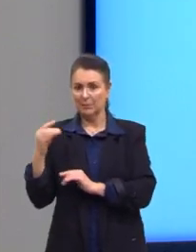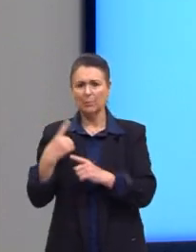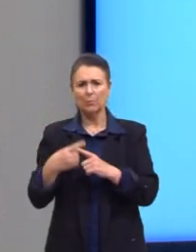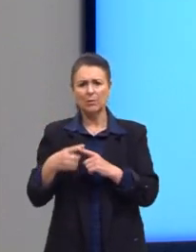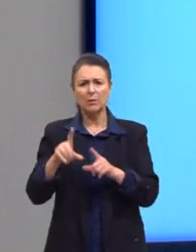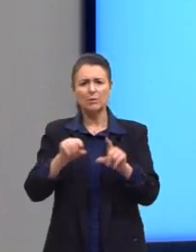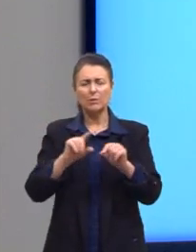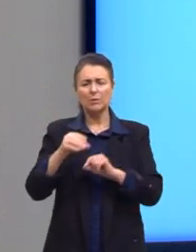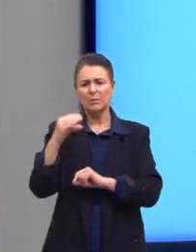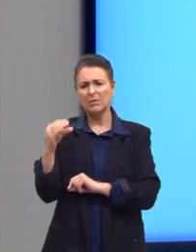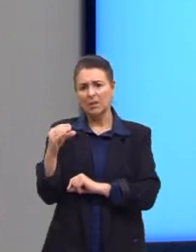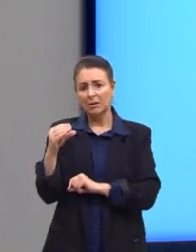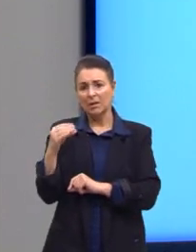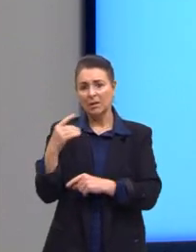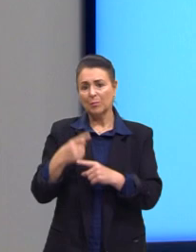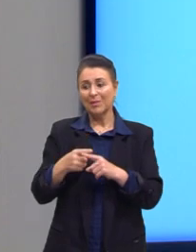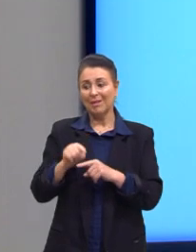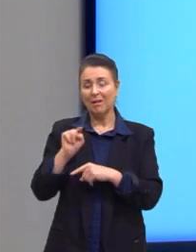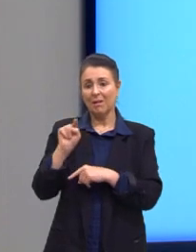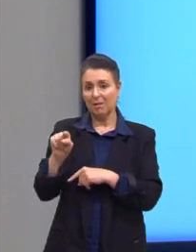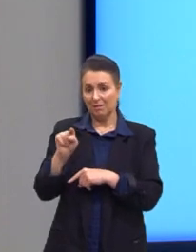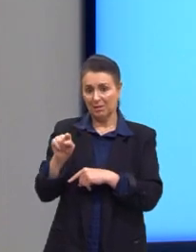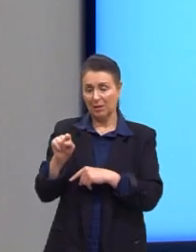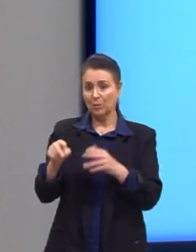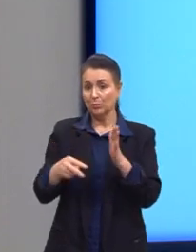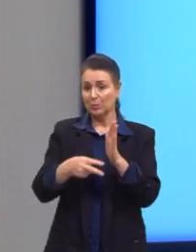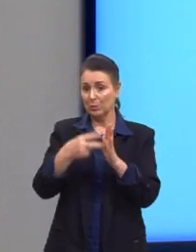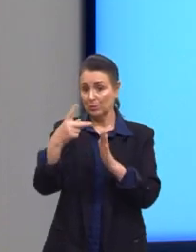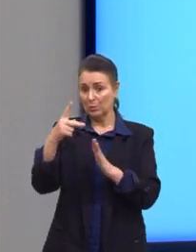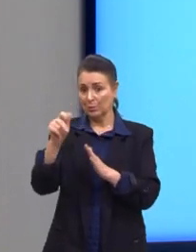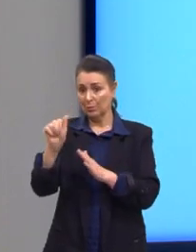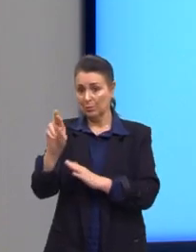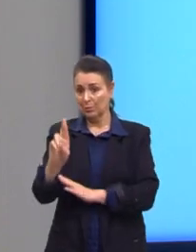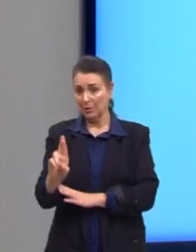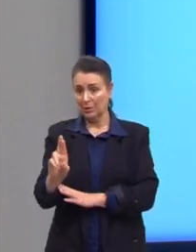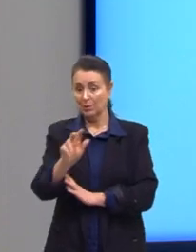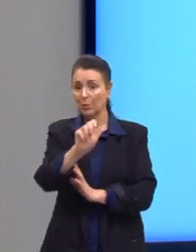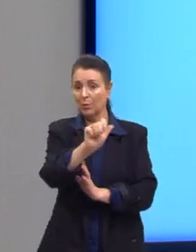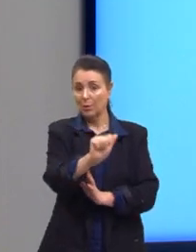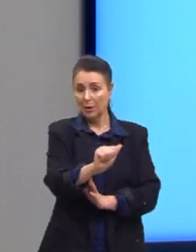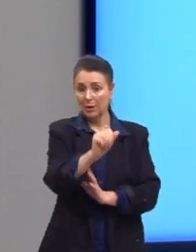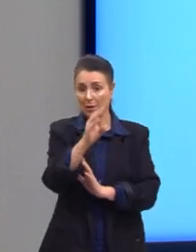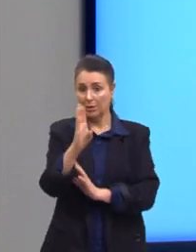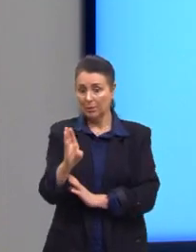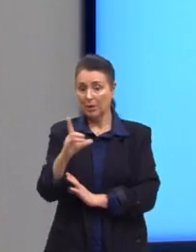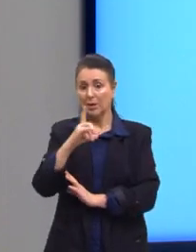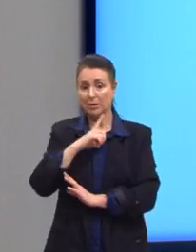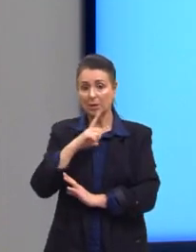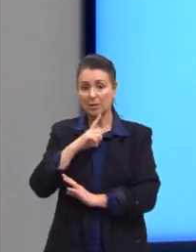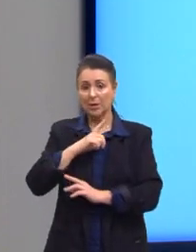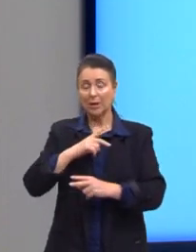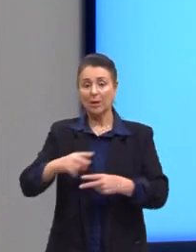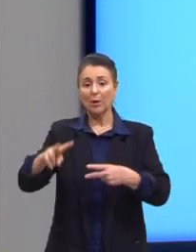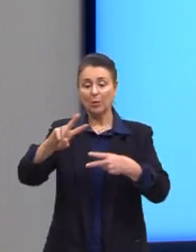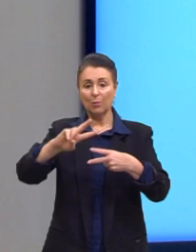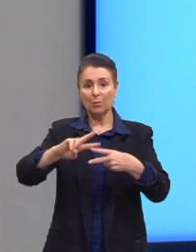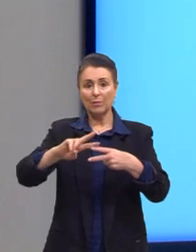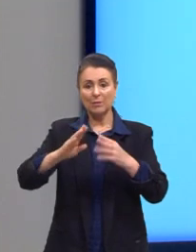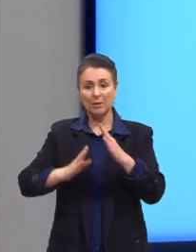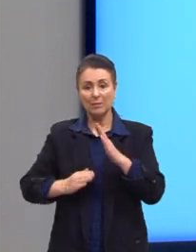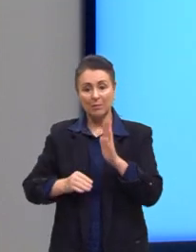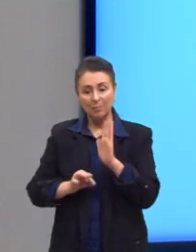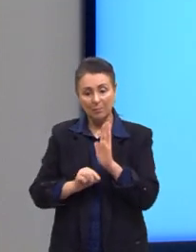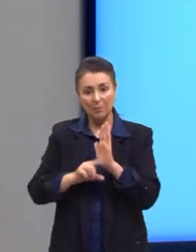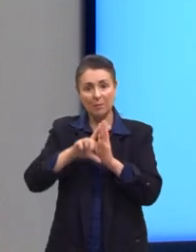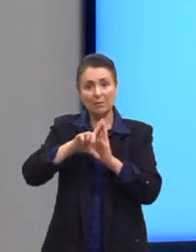c anteriormente? Porque nesse caso aqui, desse segundo par ordenado, o a e o b, eles possuem coeficientes mais altos,